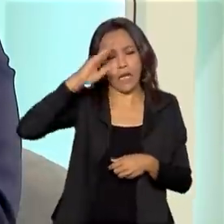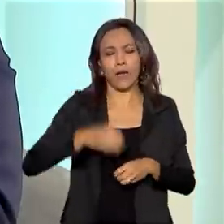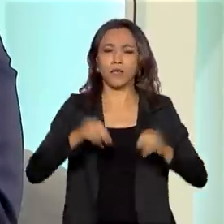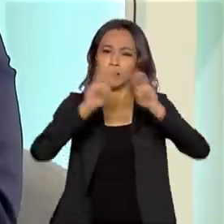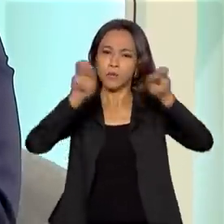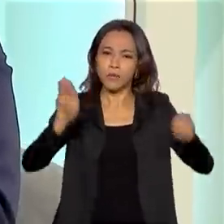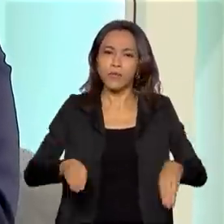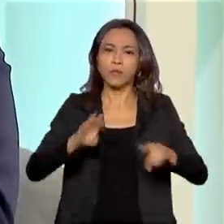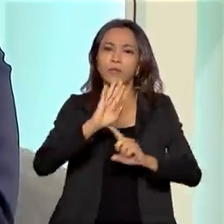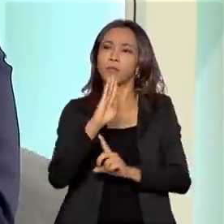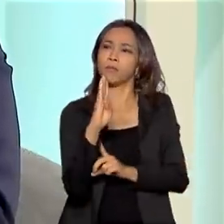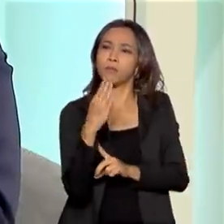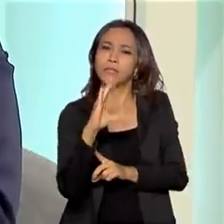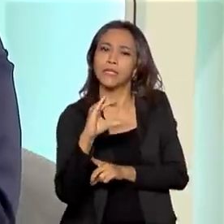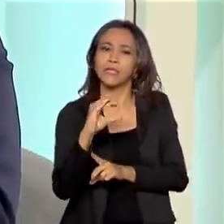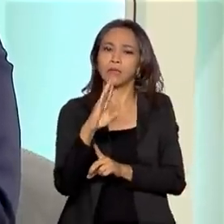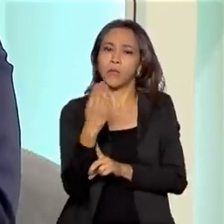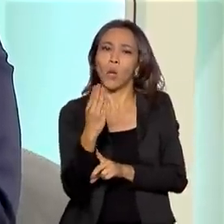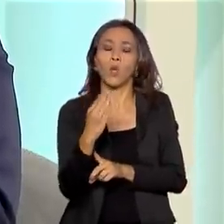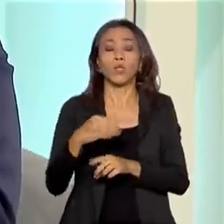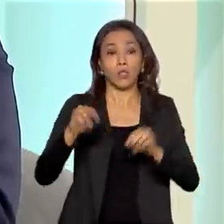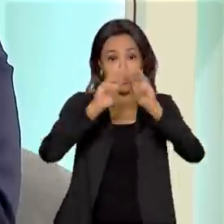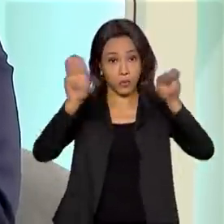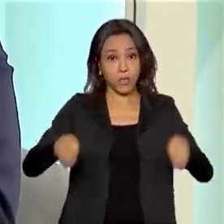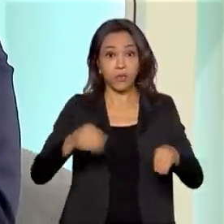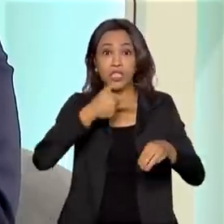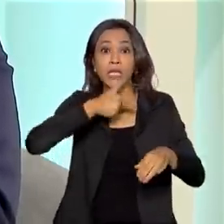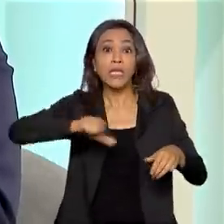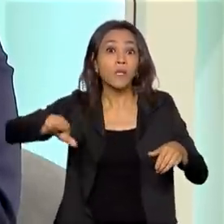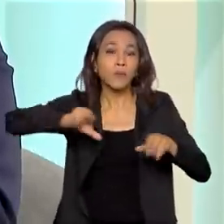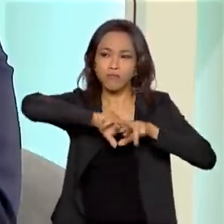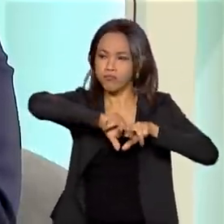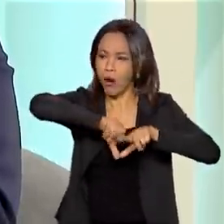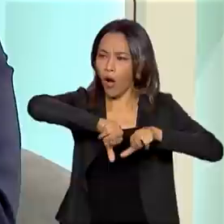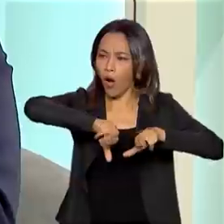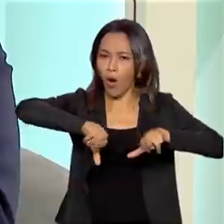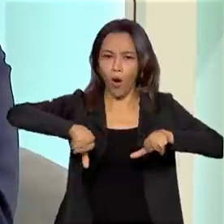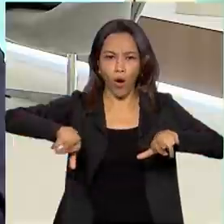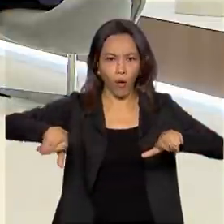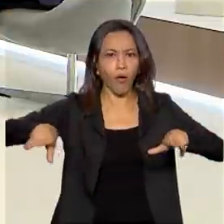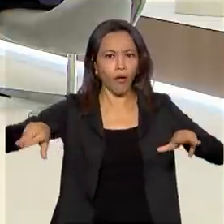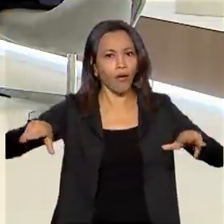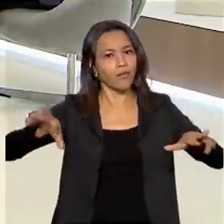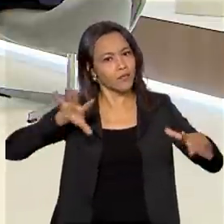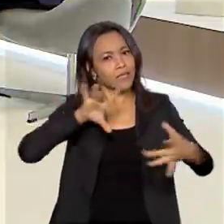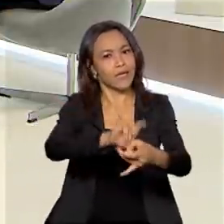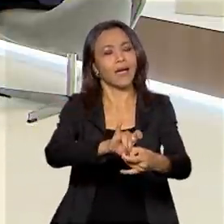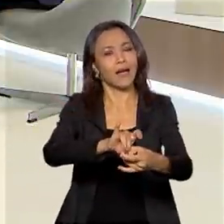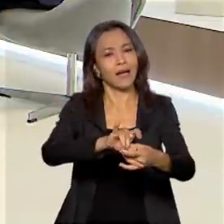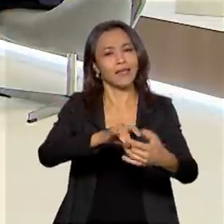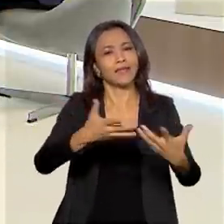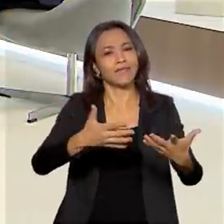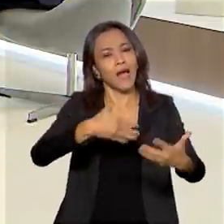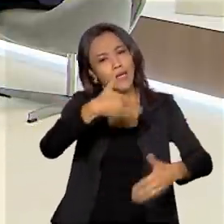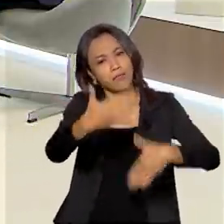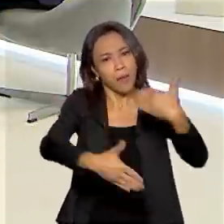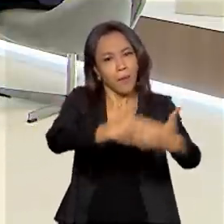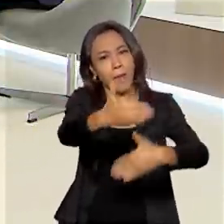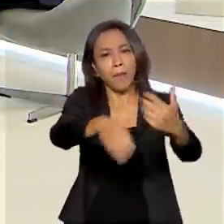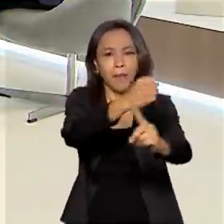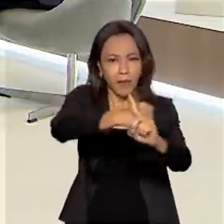museus ligados a línguas. É um reflexo de quase todo o ramo da atividade humana em sociedade. Então,